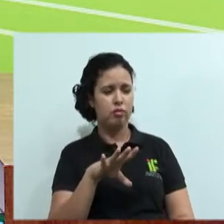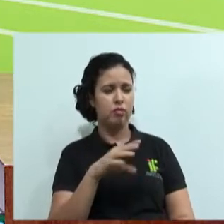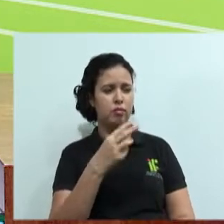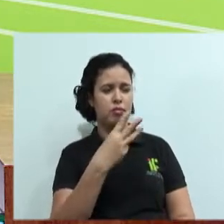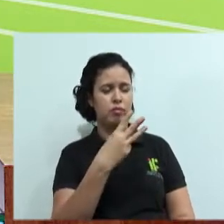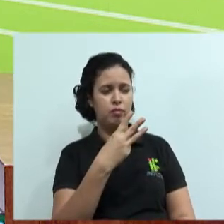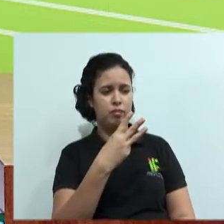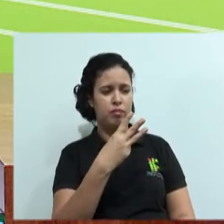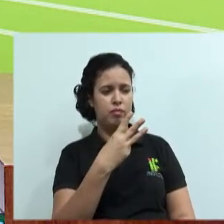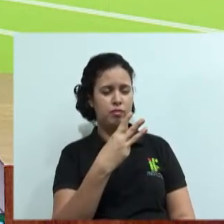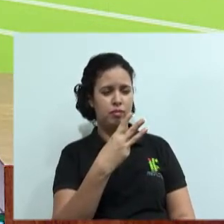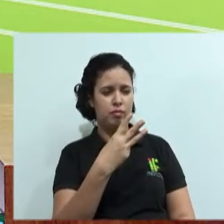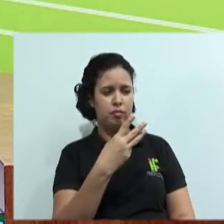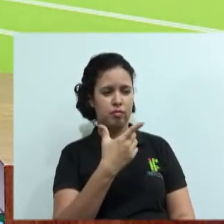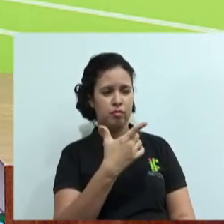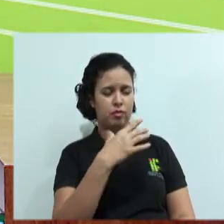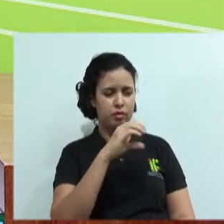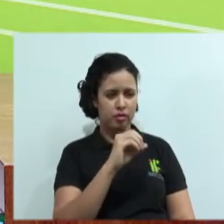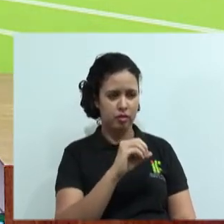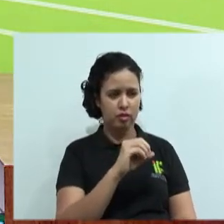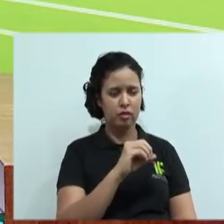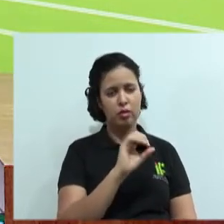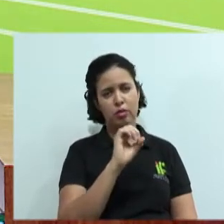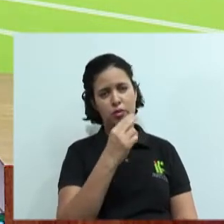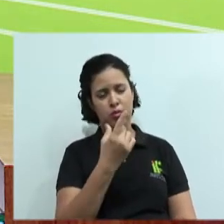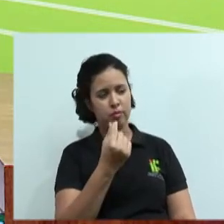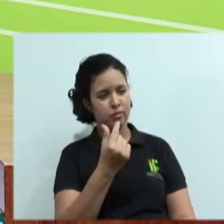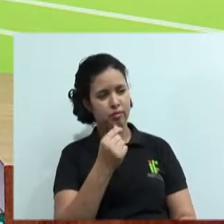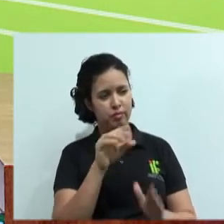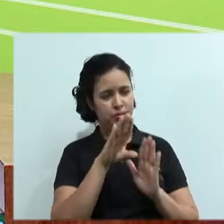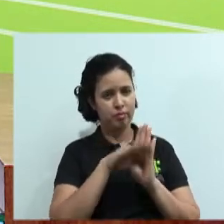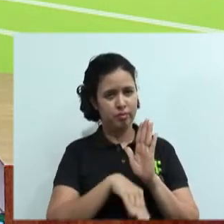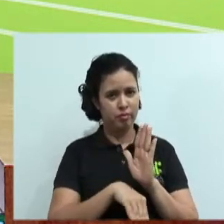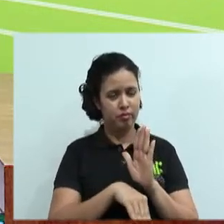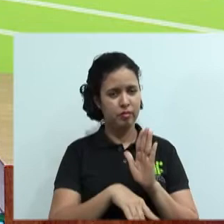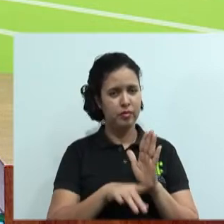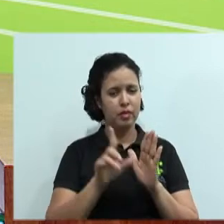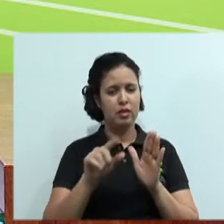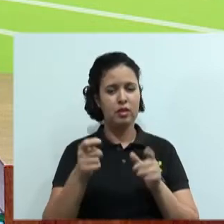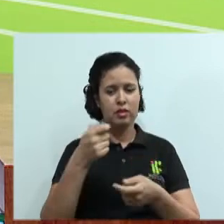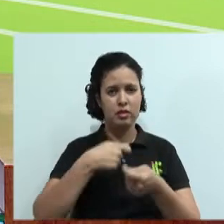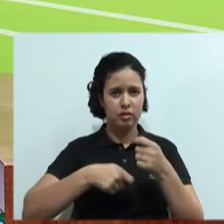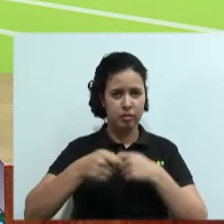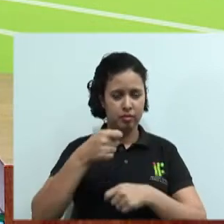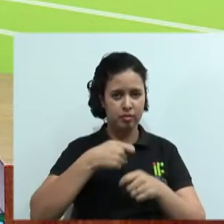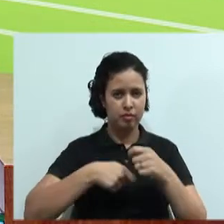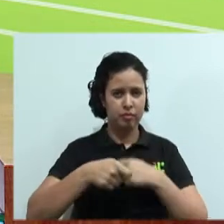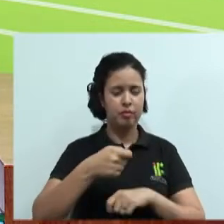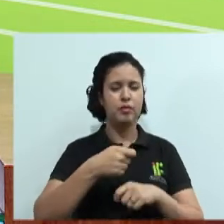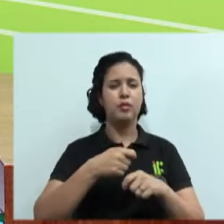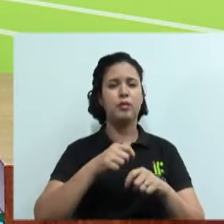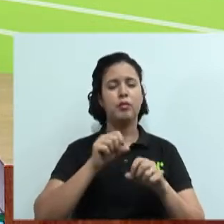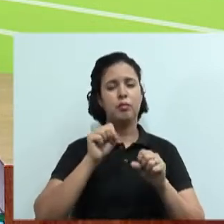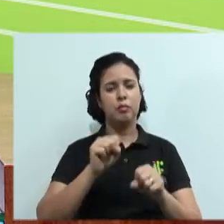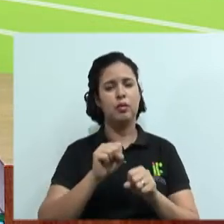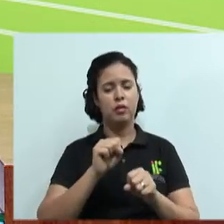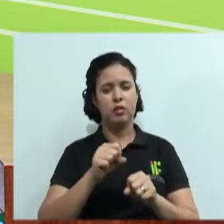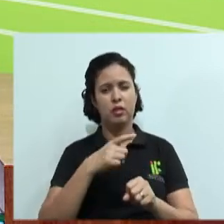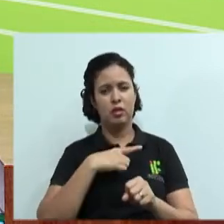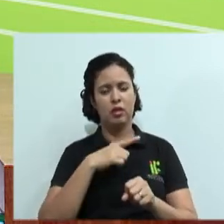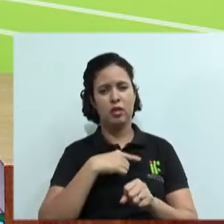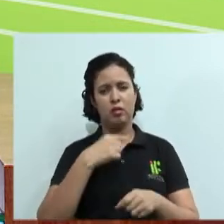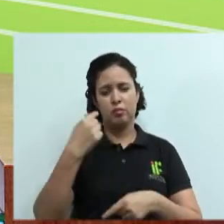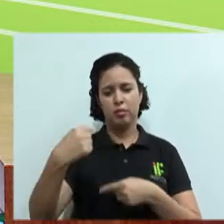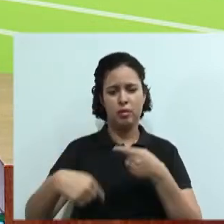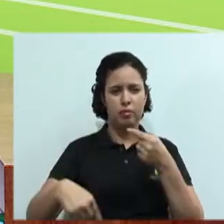eu lhe trago 30 centavos, ou então me dê esse desconto, né? Olha uma negociação acontecendo aí. E pode, lógico, ocorrer uma discussão e de